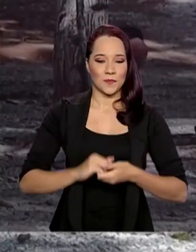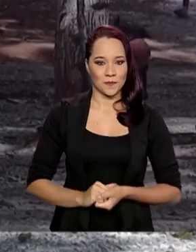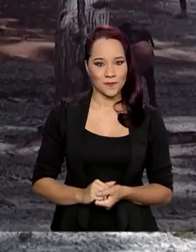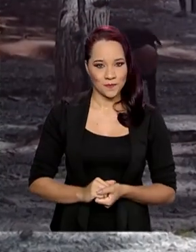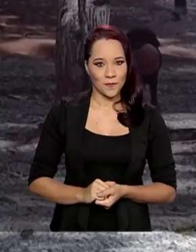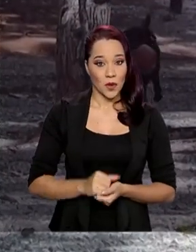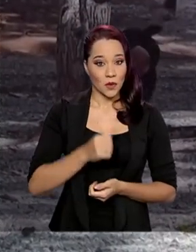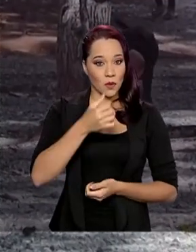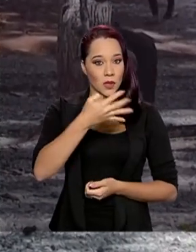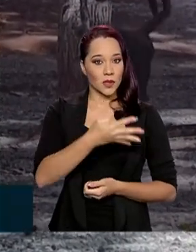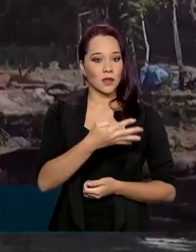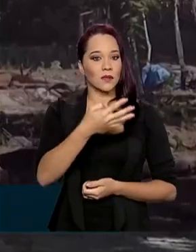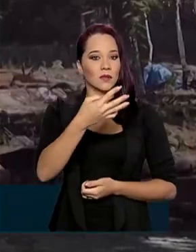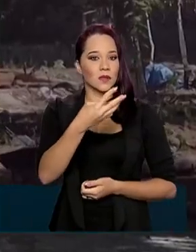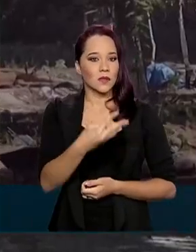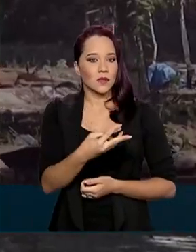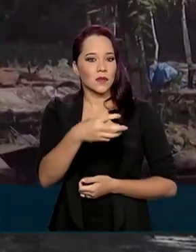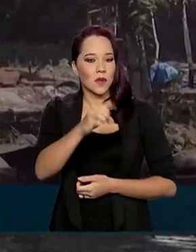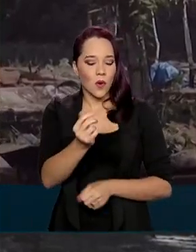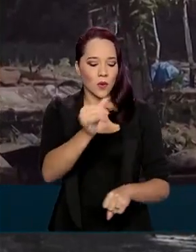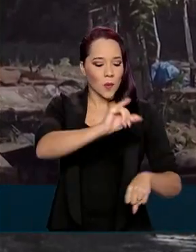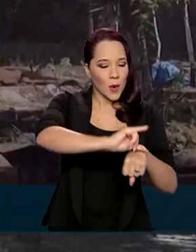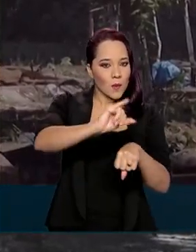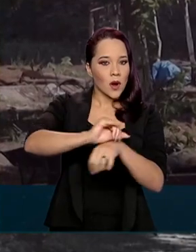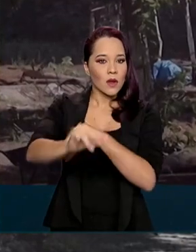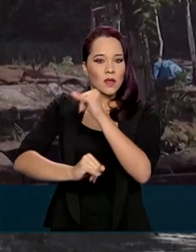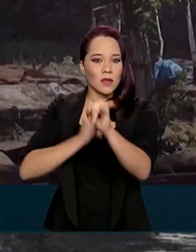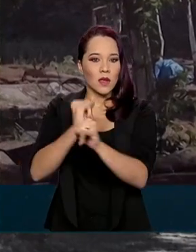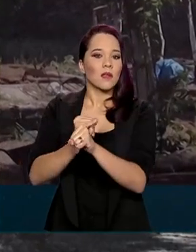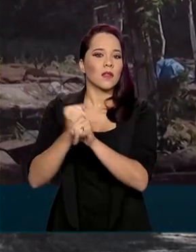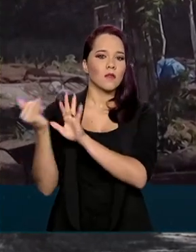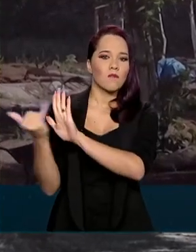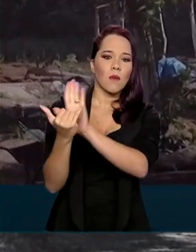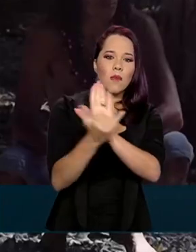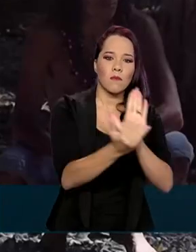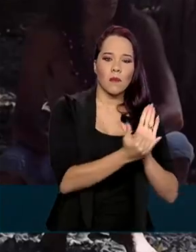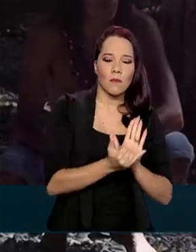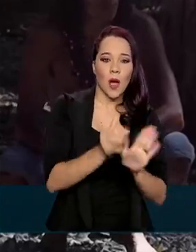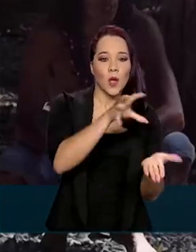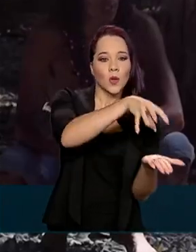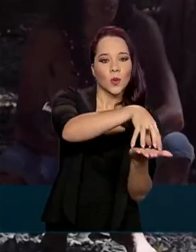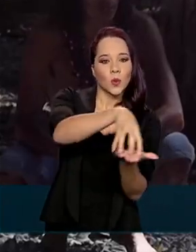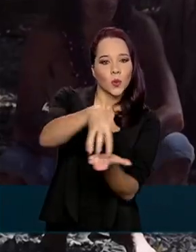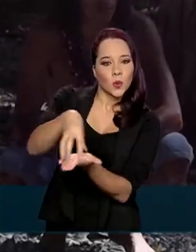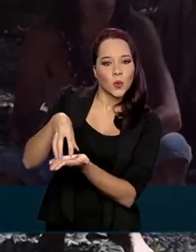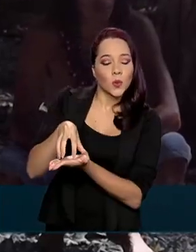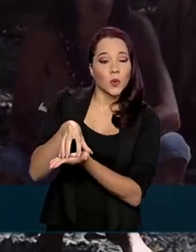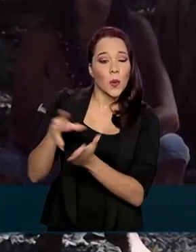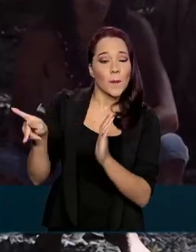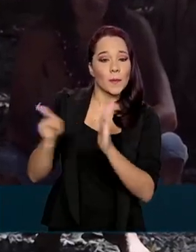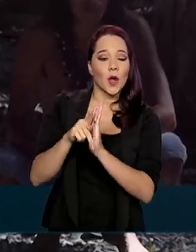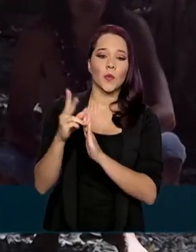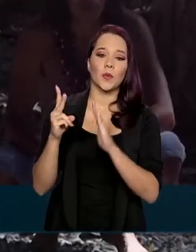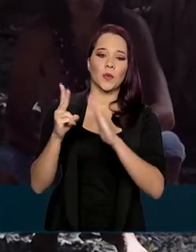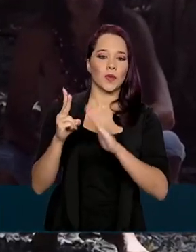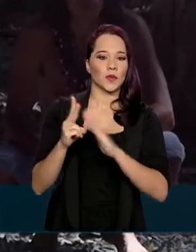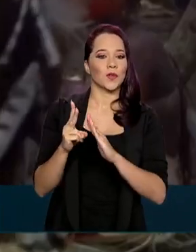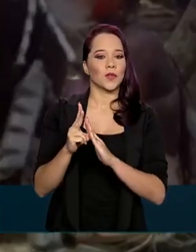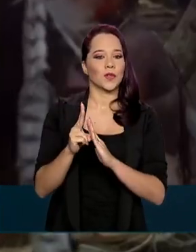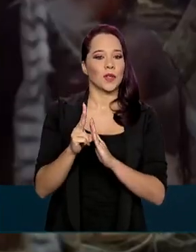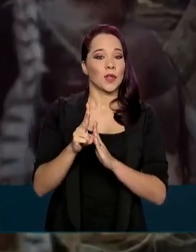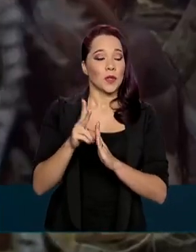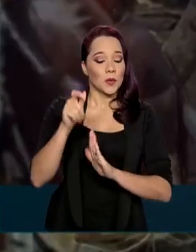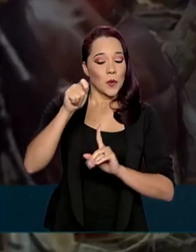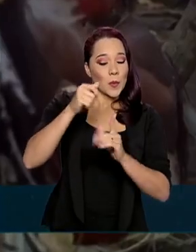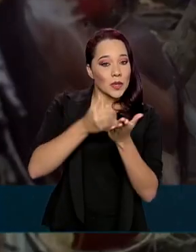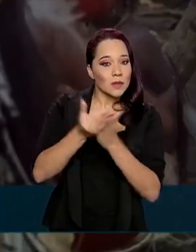438 pontos de internet serão instalados nos distritos sanitários especiais indígenas a partir de